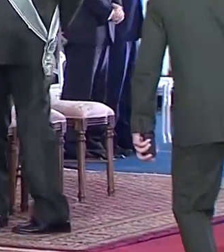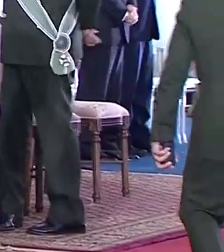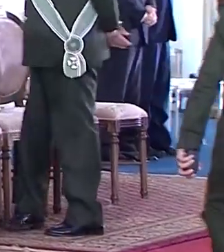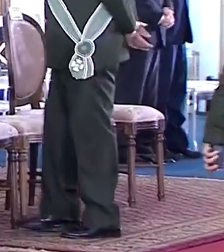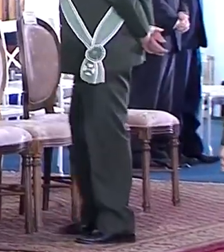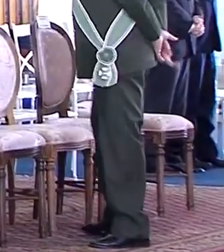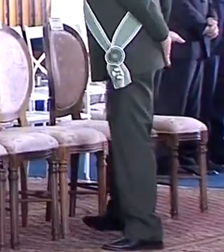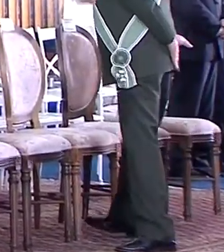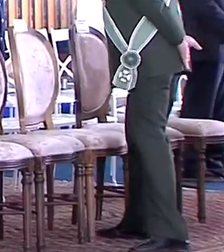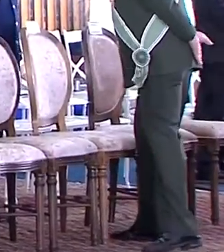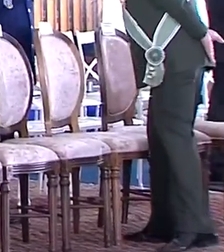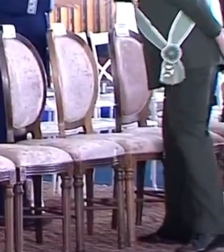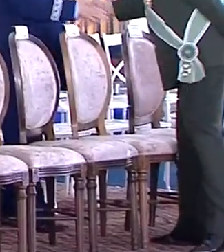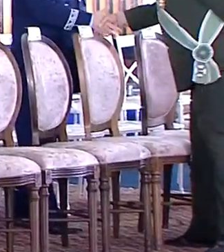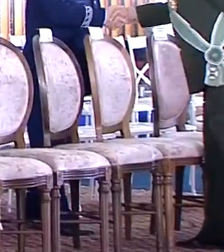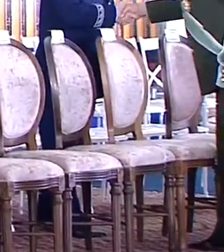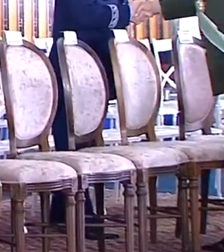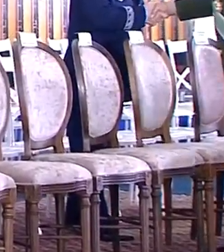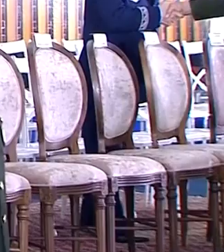E até próxima.